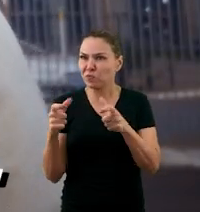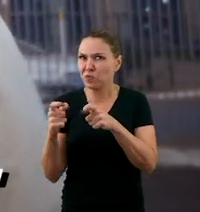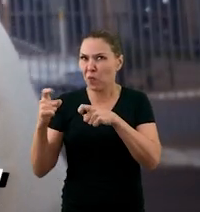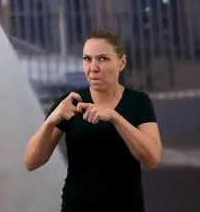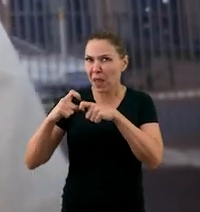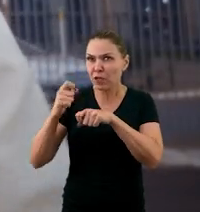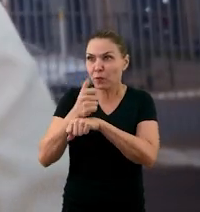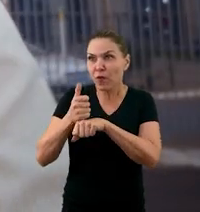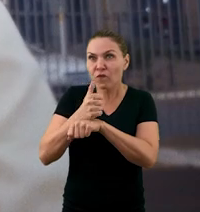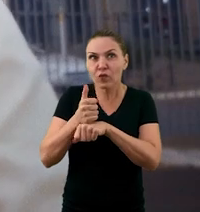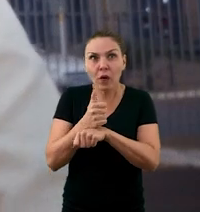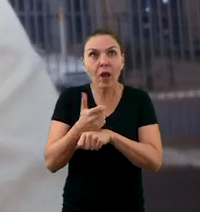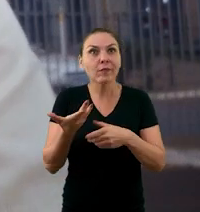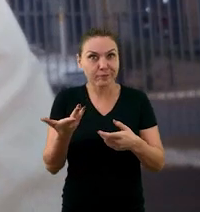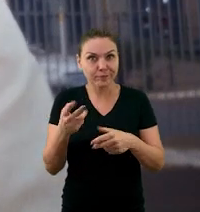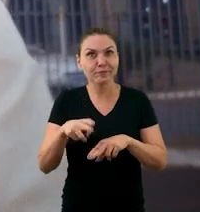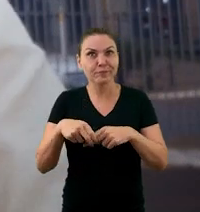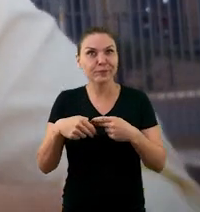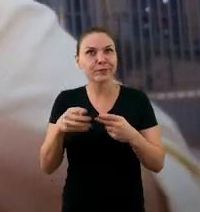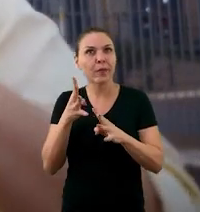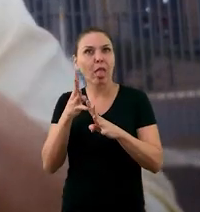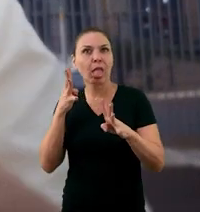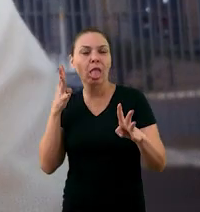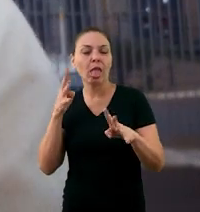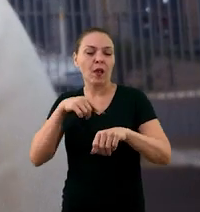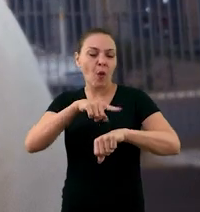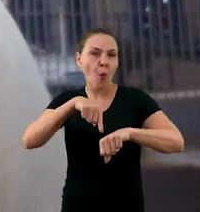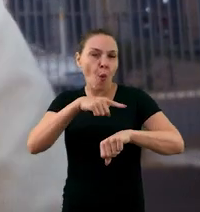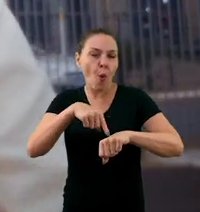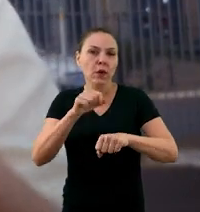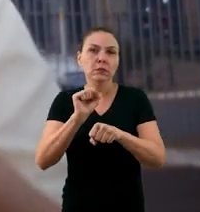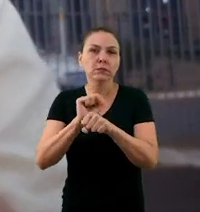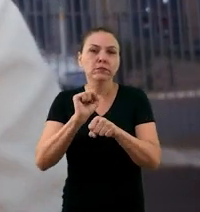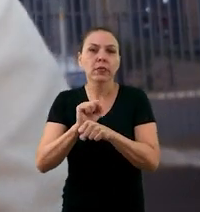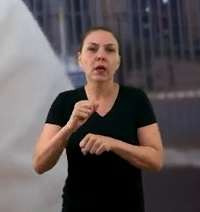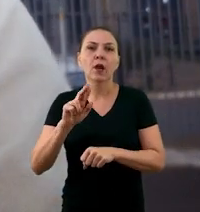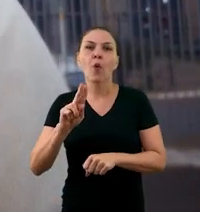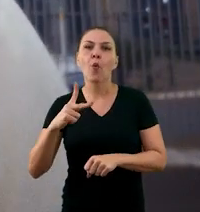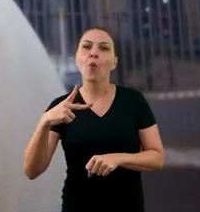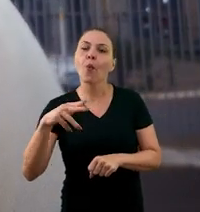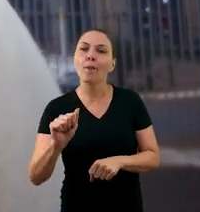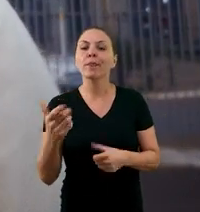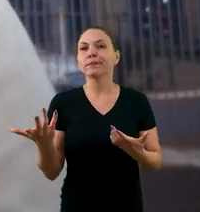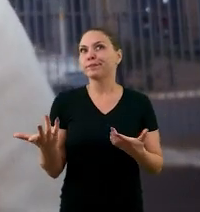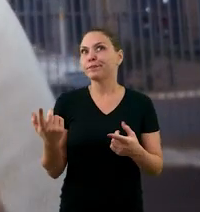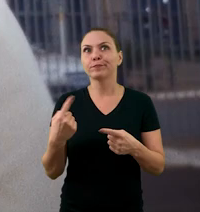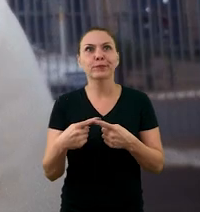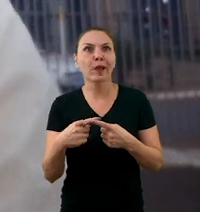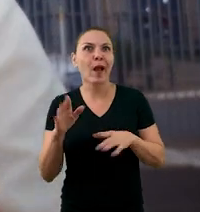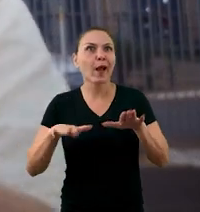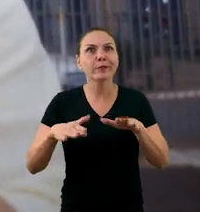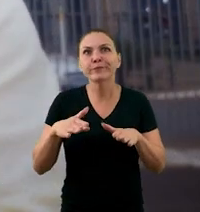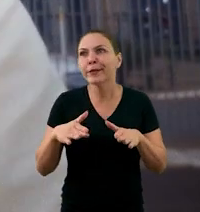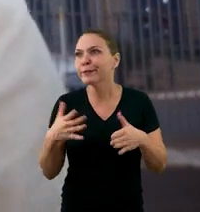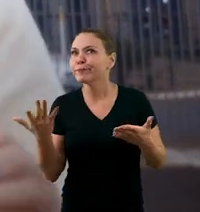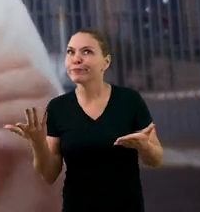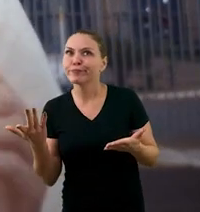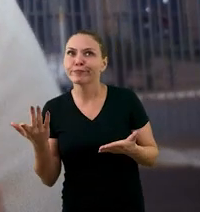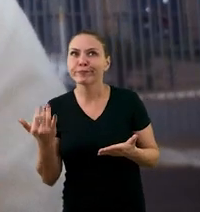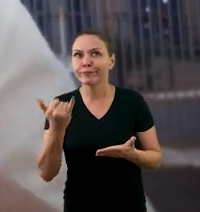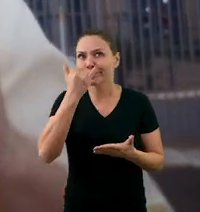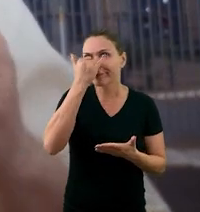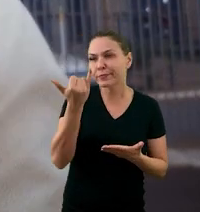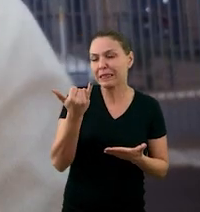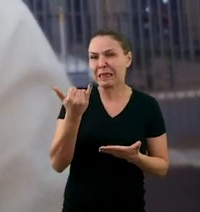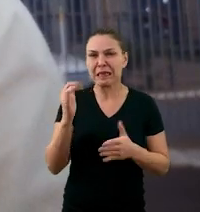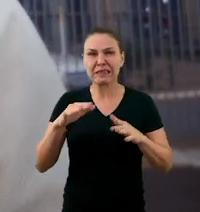quantidade de médicos. Por isso, você chega na UPA e demora horas para ser atendido. Isso quando é atendido. Às vezes, o médico nem olha na